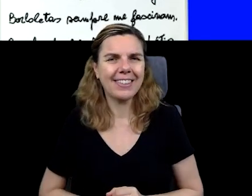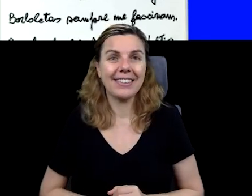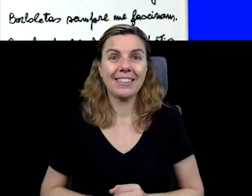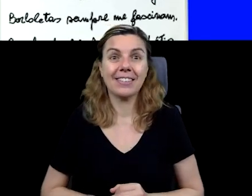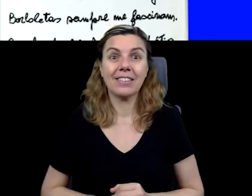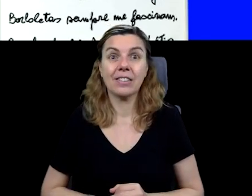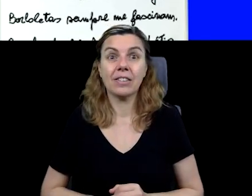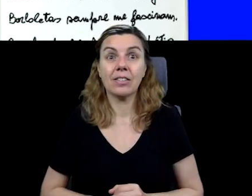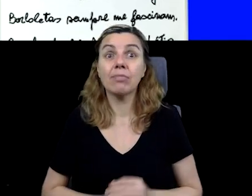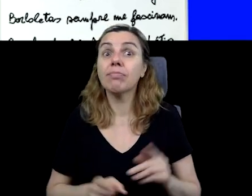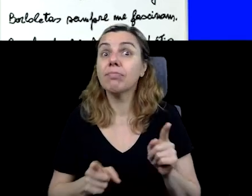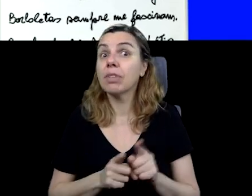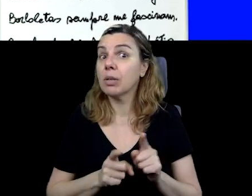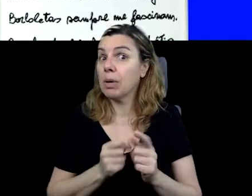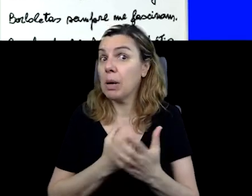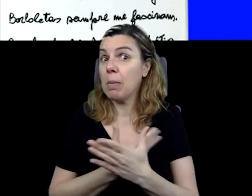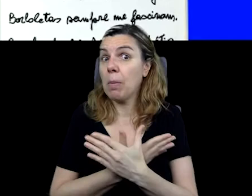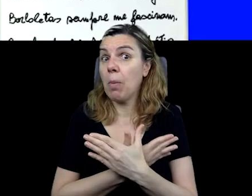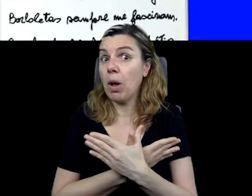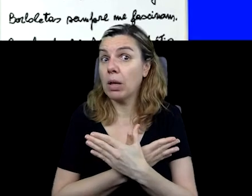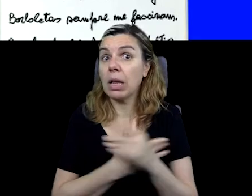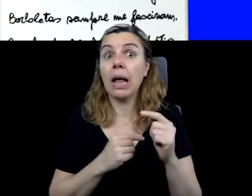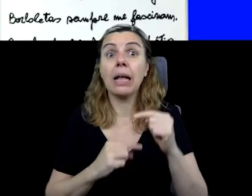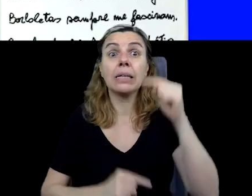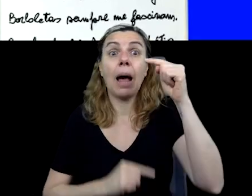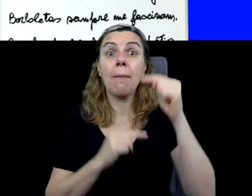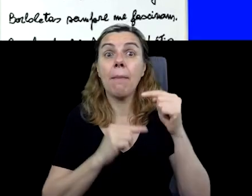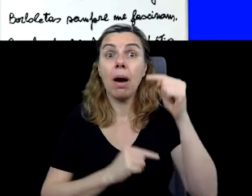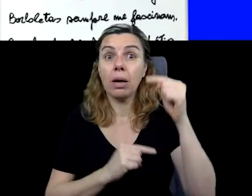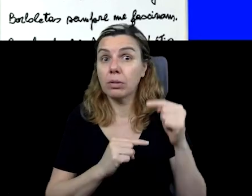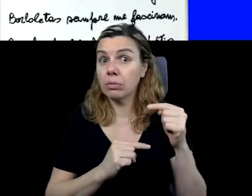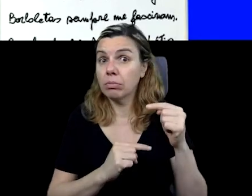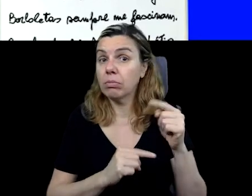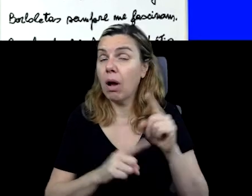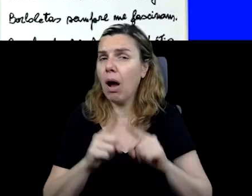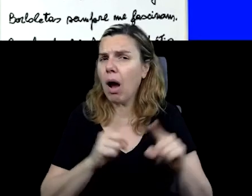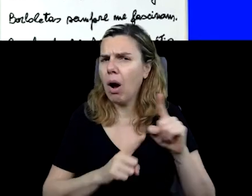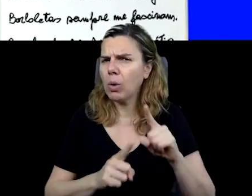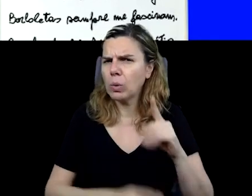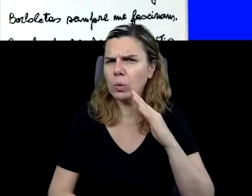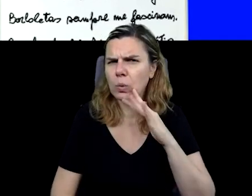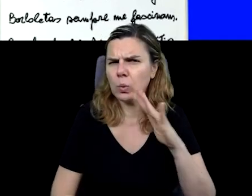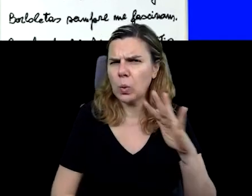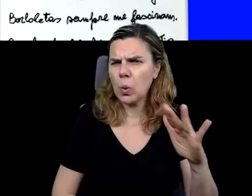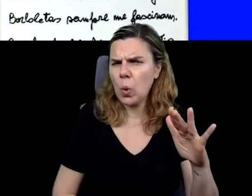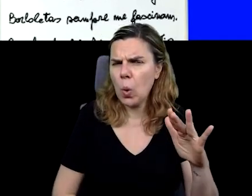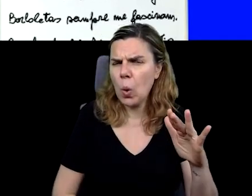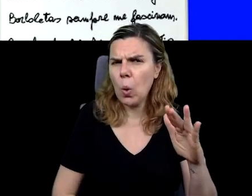E os tamanhos delas? E tu viu que tem algumas que têm umas cores mais